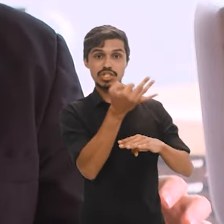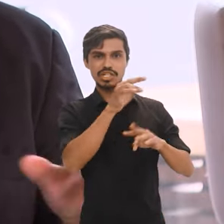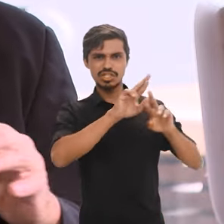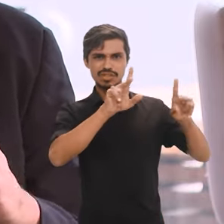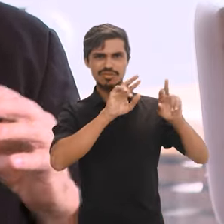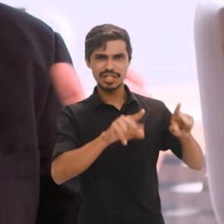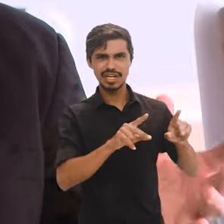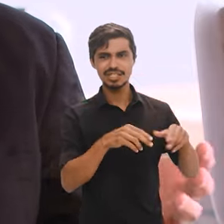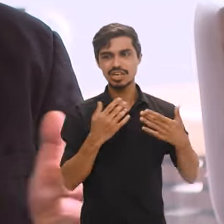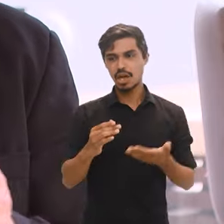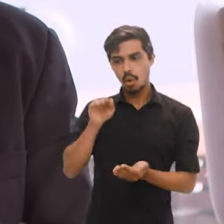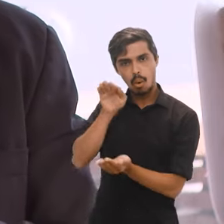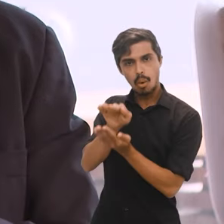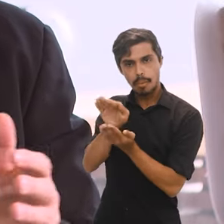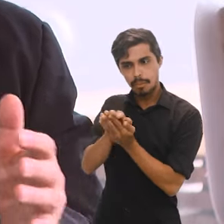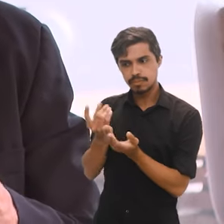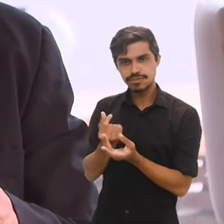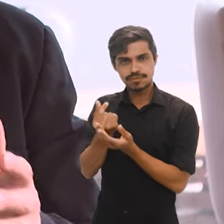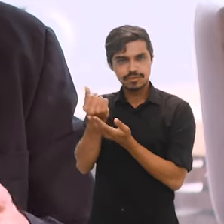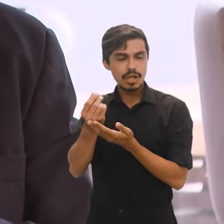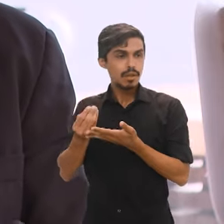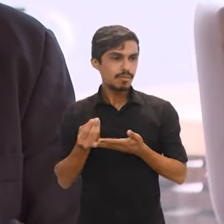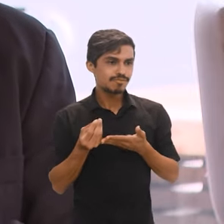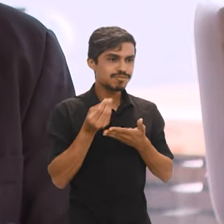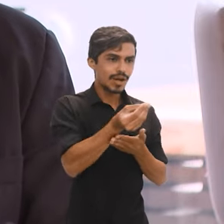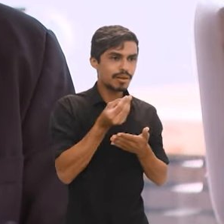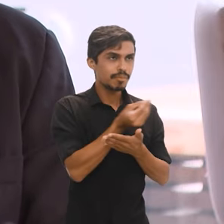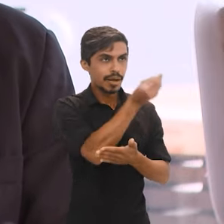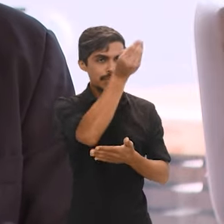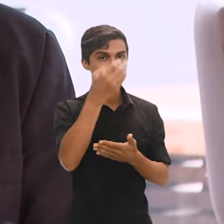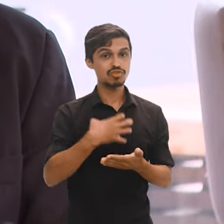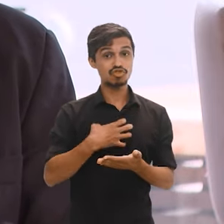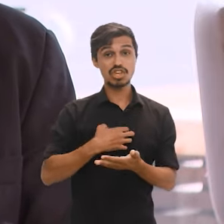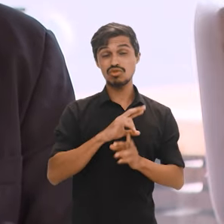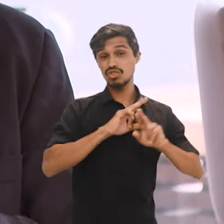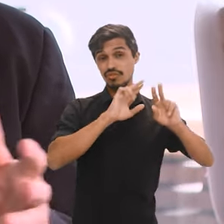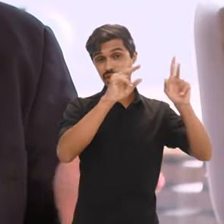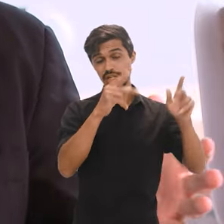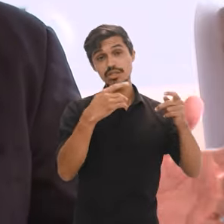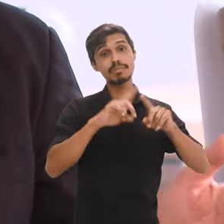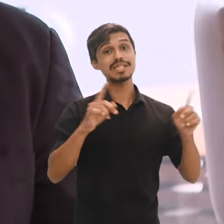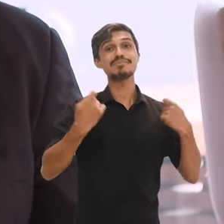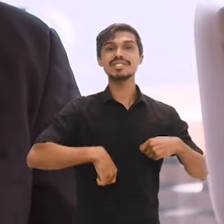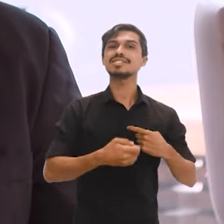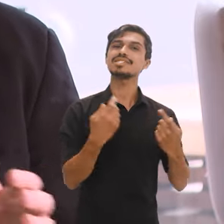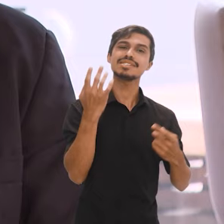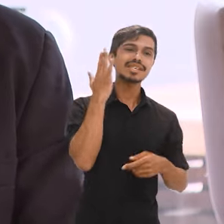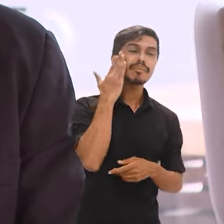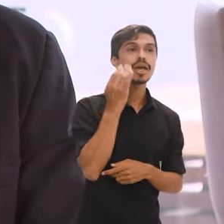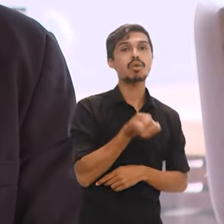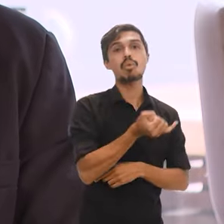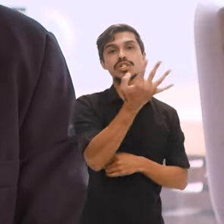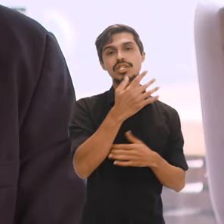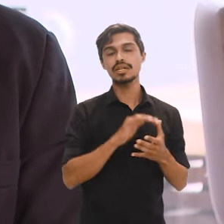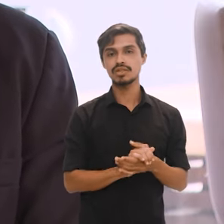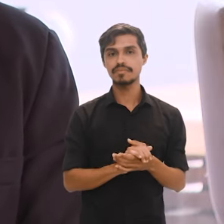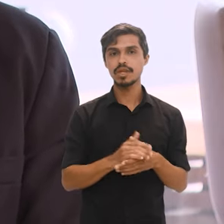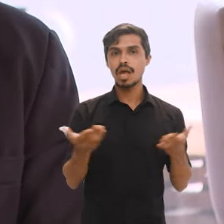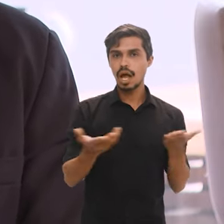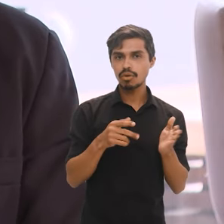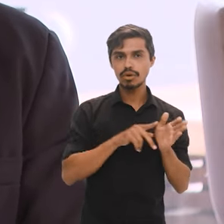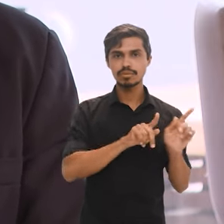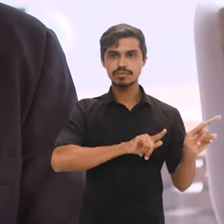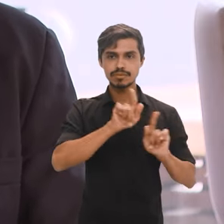Isso depende da população. E nós temos situações muito diferentes da população brasileira. O último censo, agora, revelou